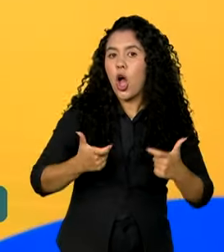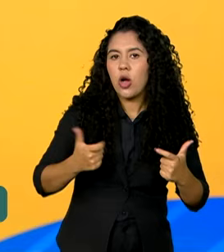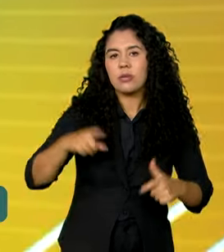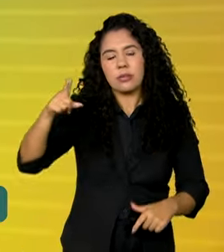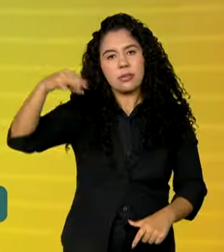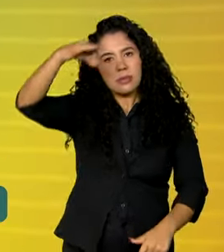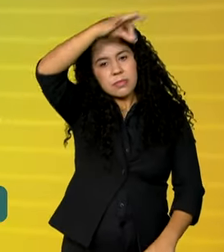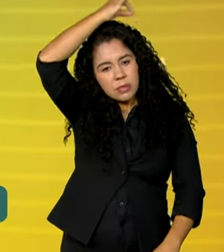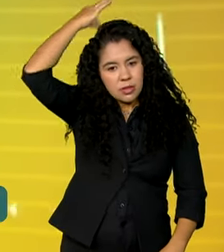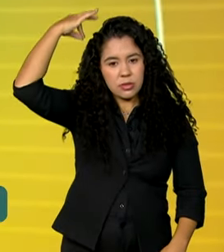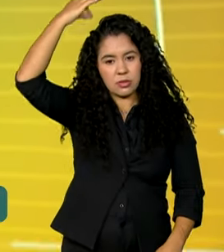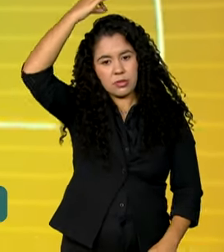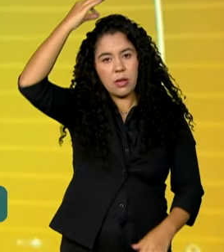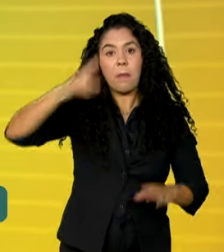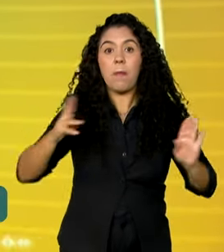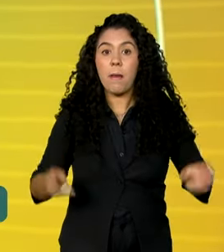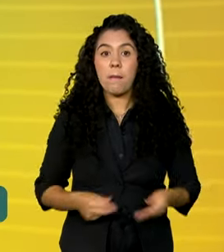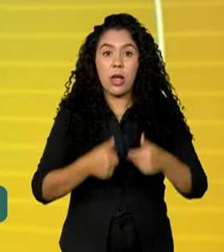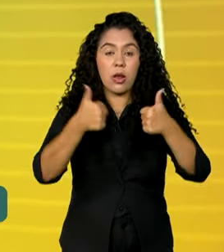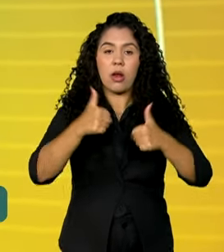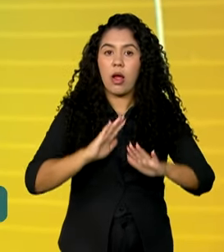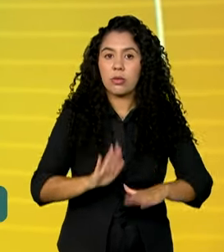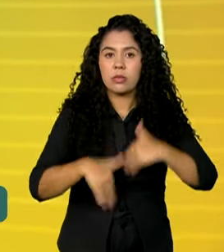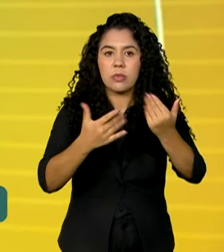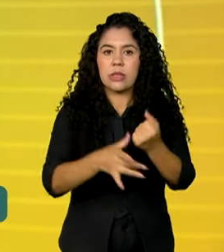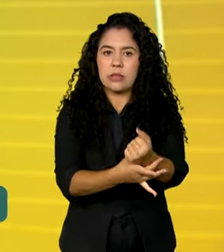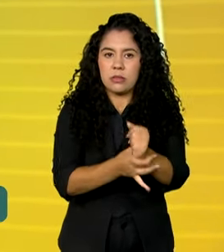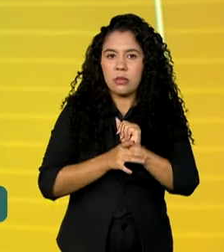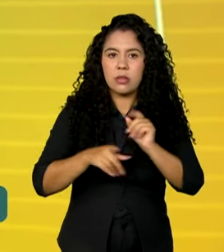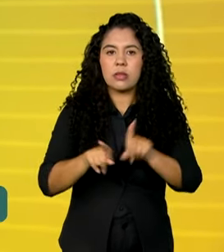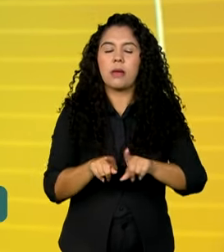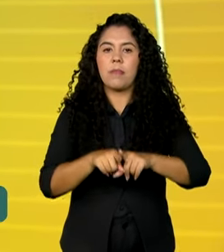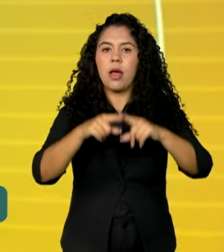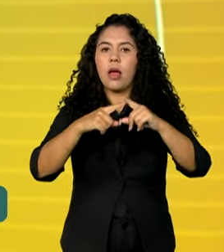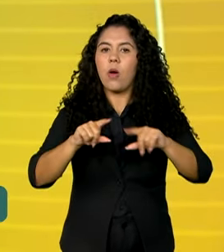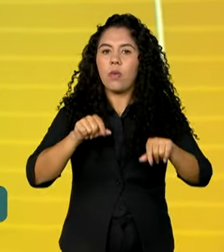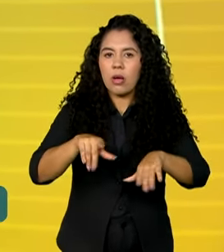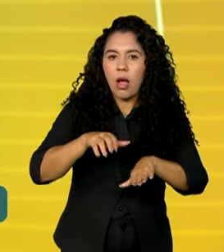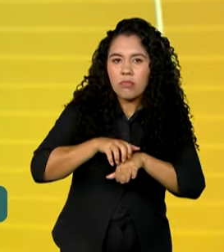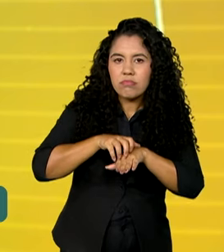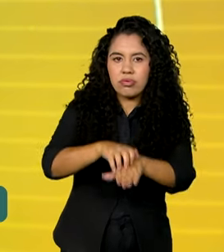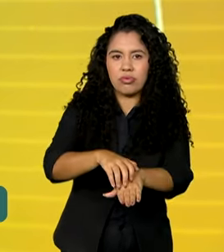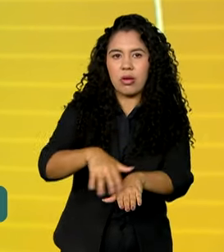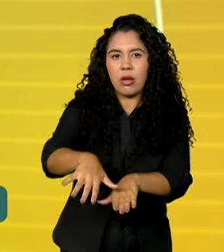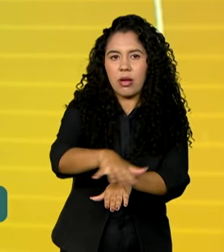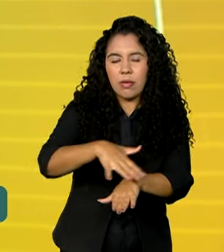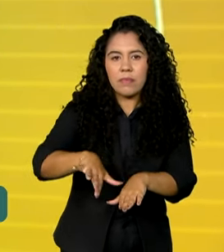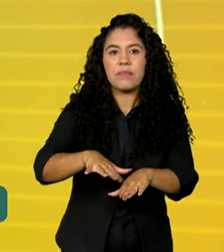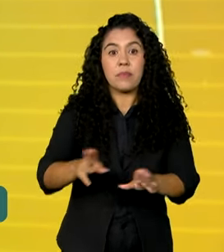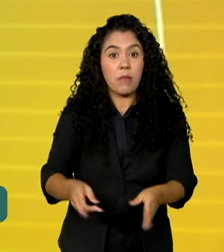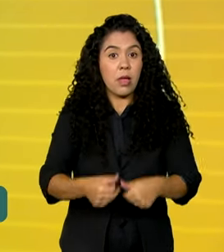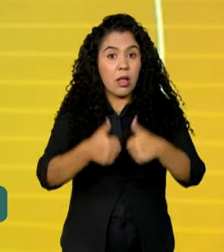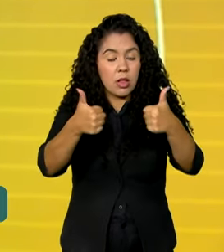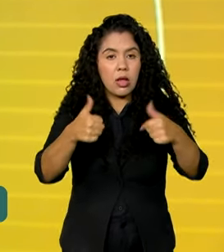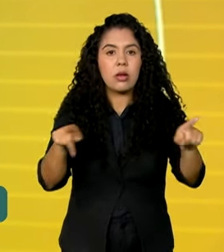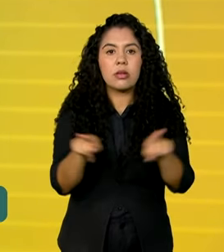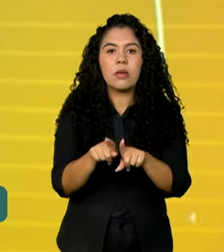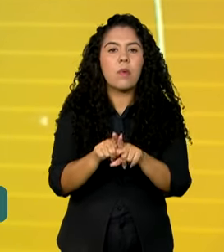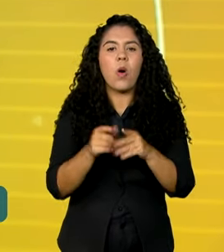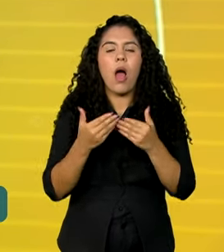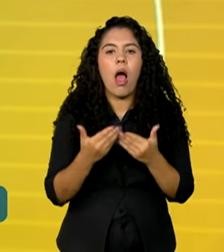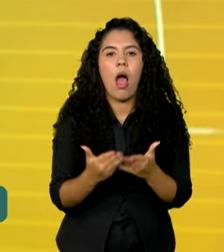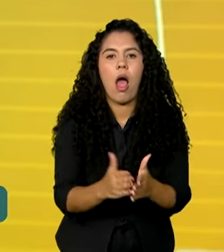melhorar o desenvolvimento, a segurança e a competitividade do terminal. As intervenções visam ampliar a